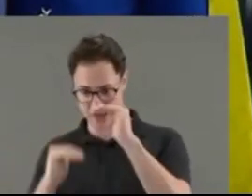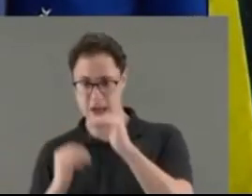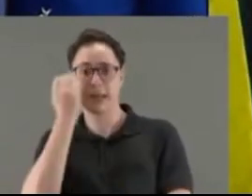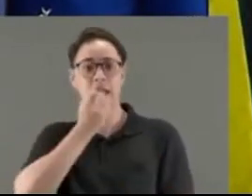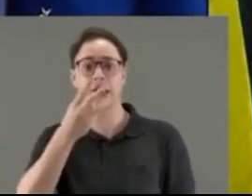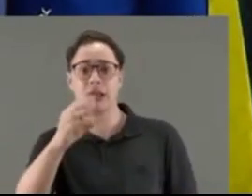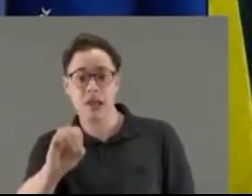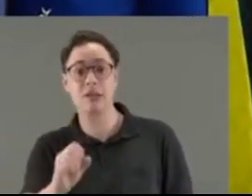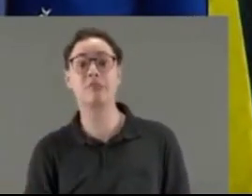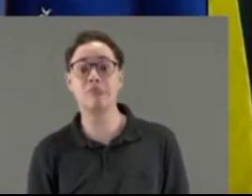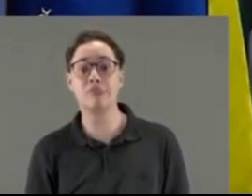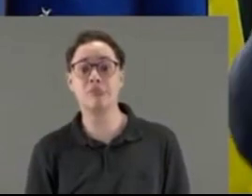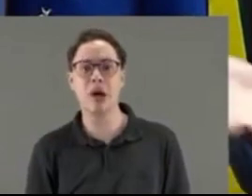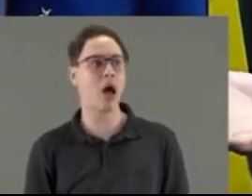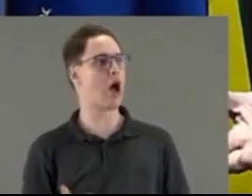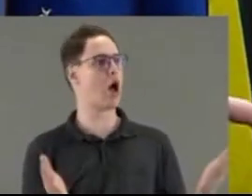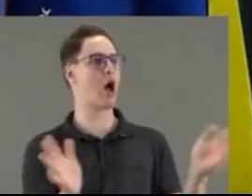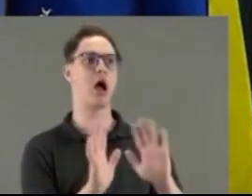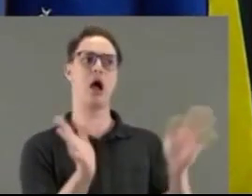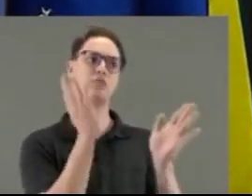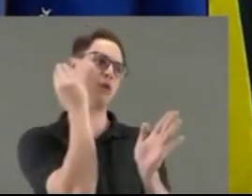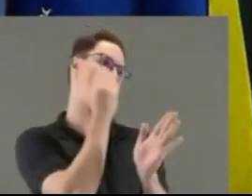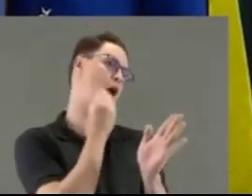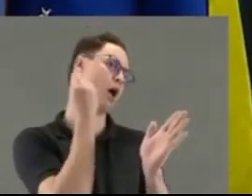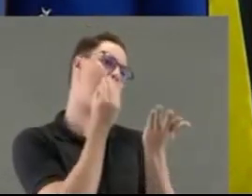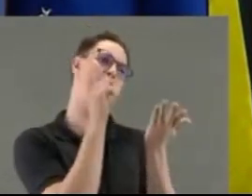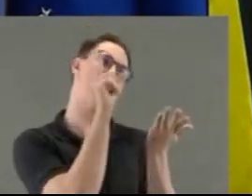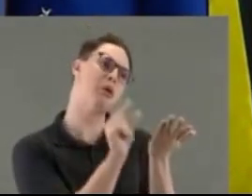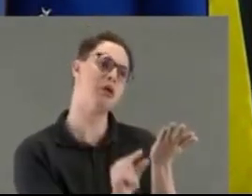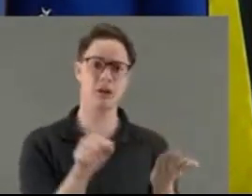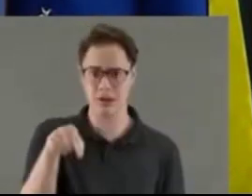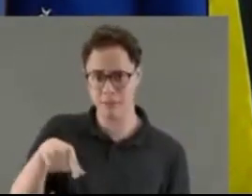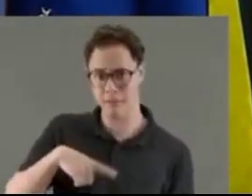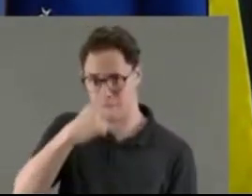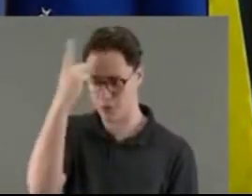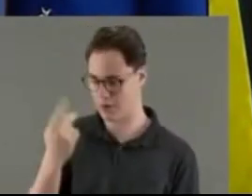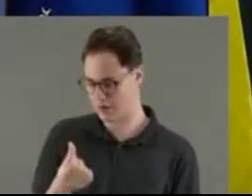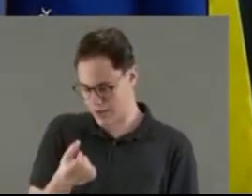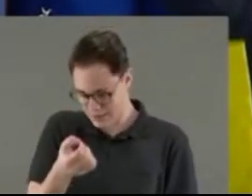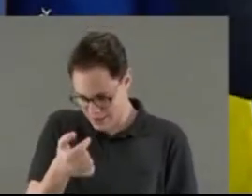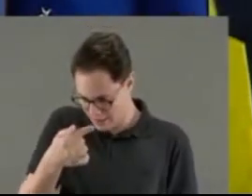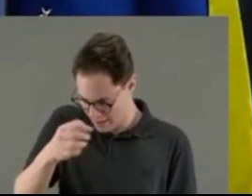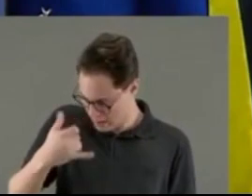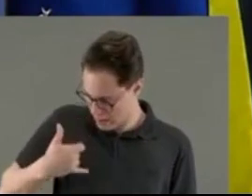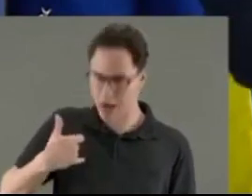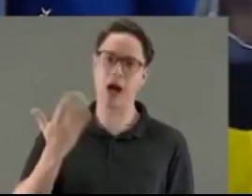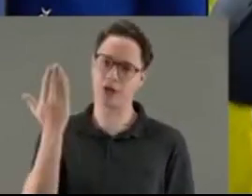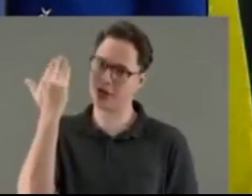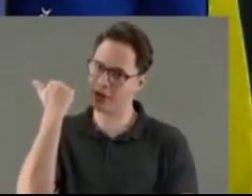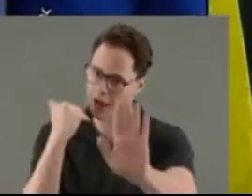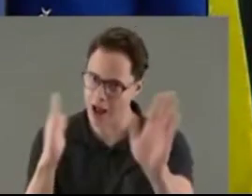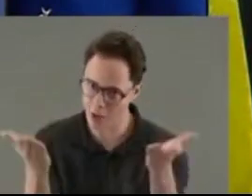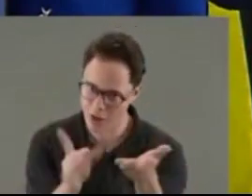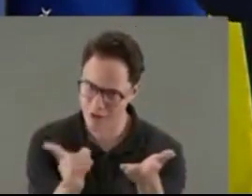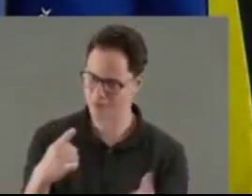anos, o presidente, Cleitinho, mas é muito inexperiente. Hoje, tem política aqui com 60, com 70, já passaram, não atuais, está que fique claro, com